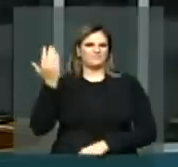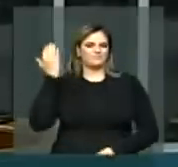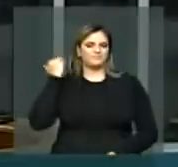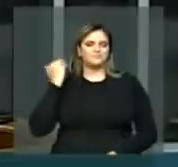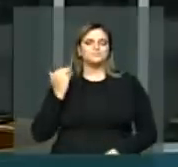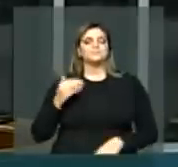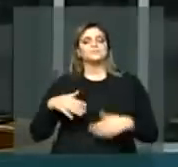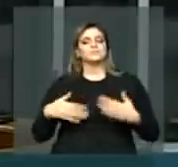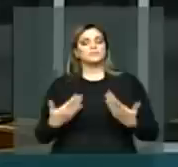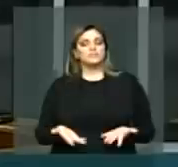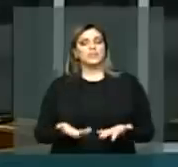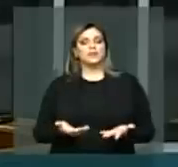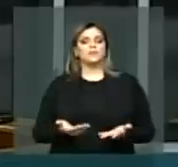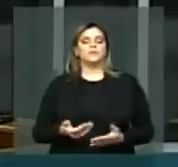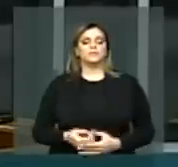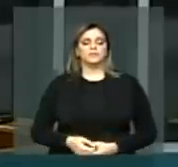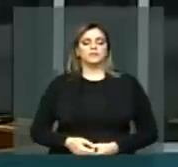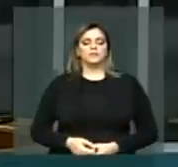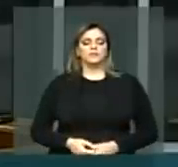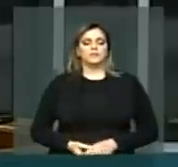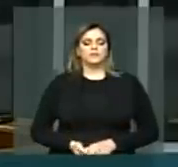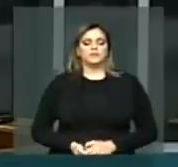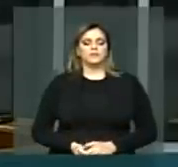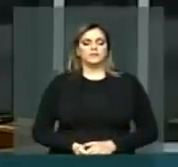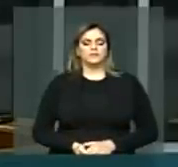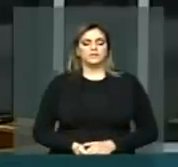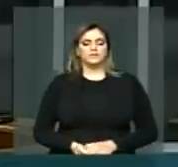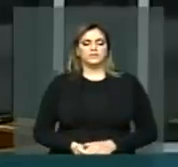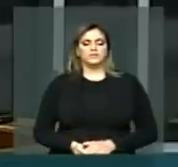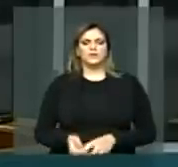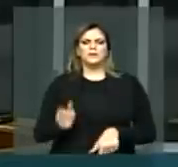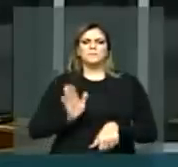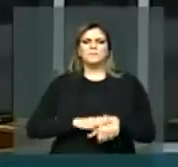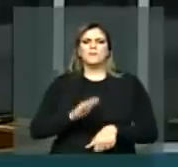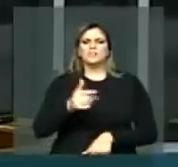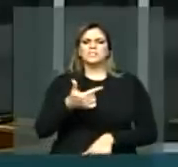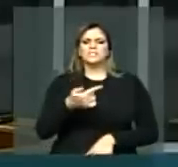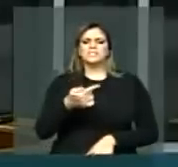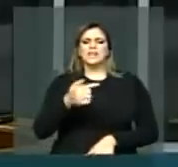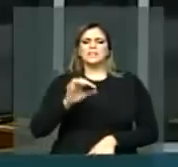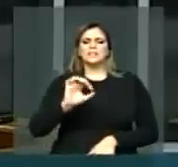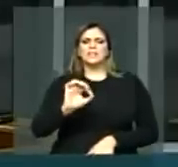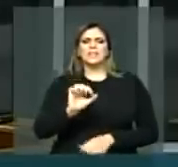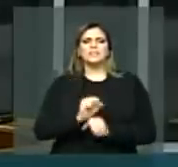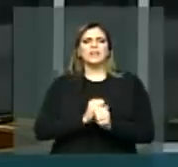Portanto, é um diploma com mais de 70 anos,